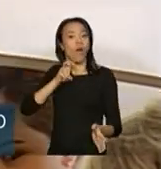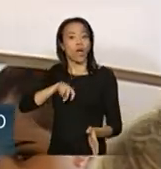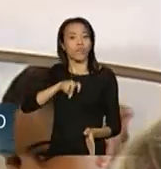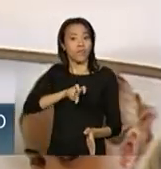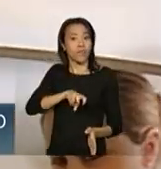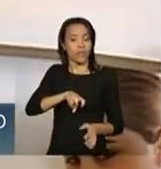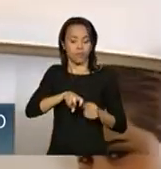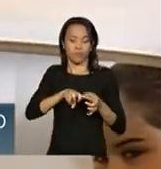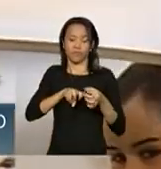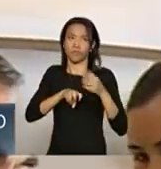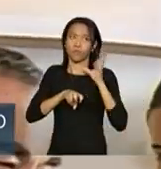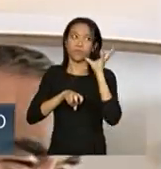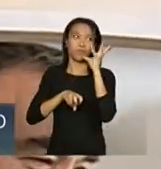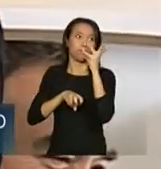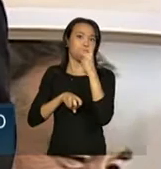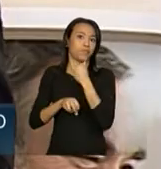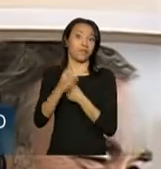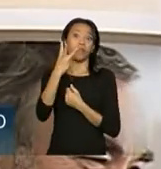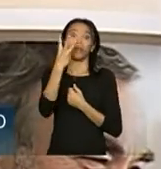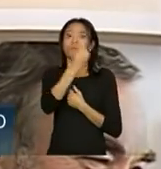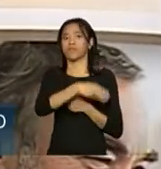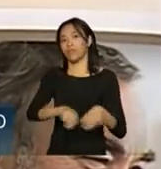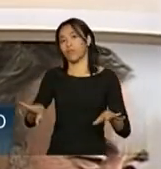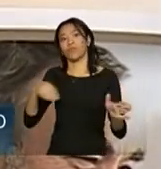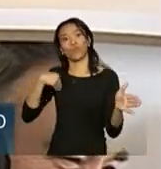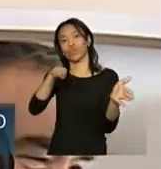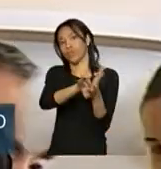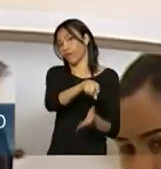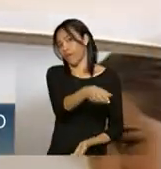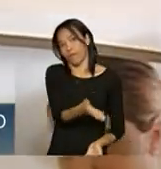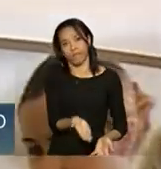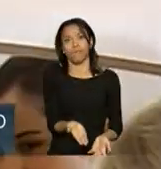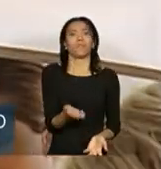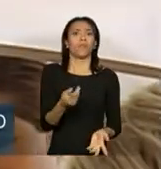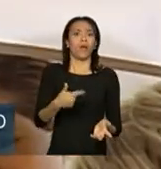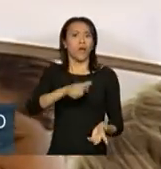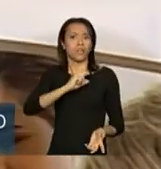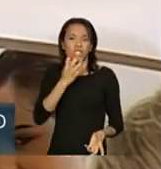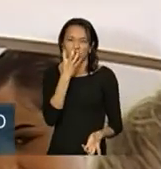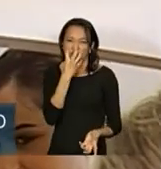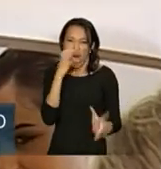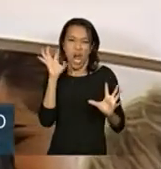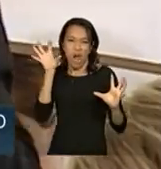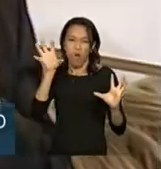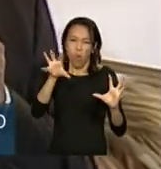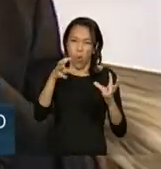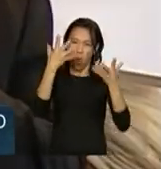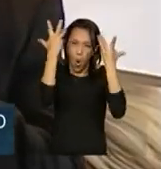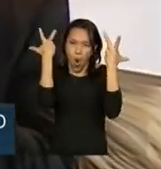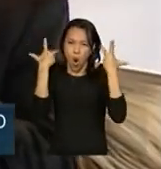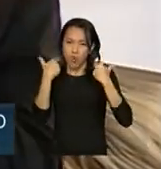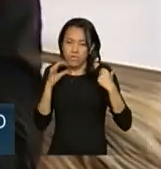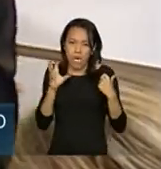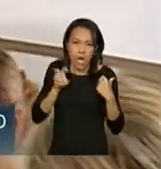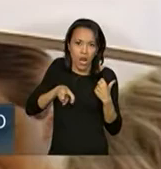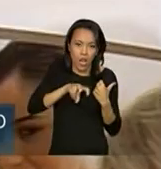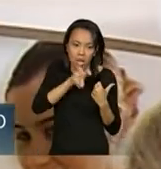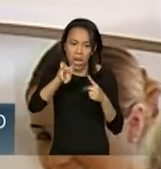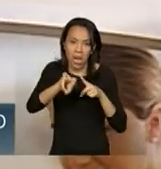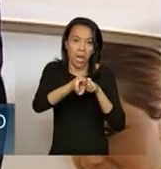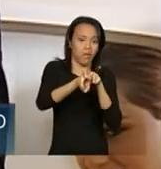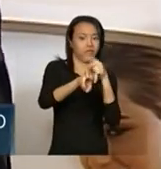demora três semanas a pé e não chega. Porque antes tem onça, tem cobra,